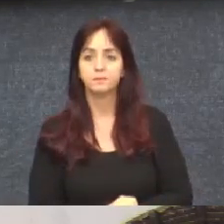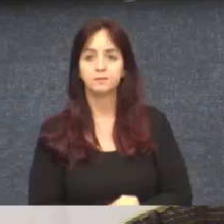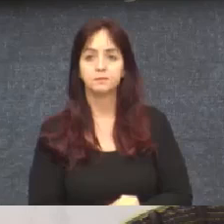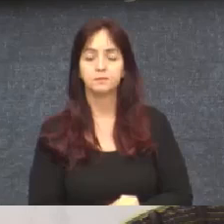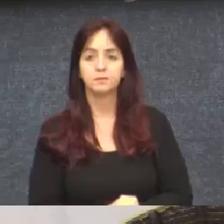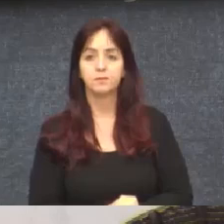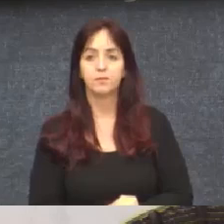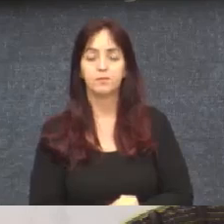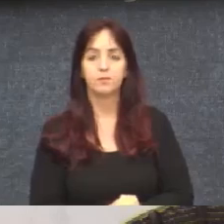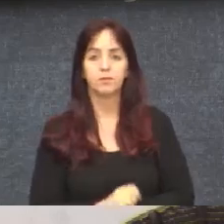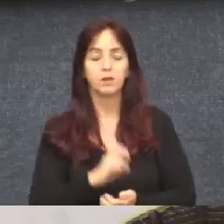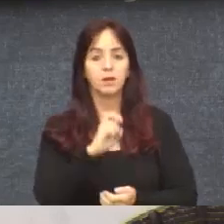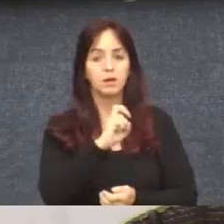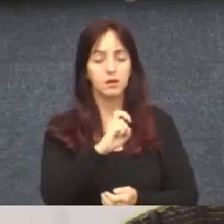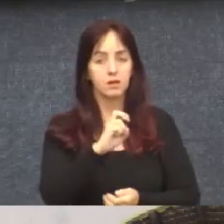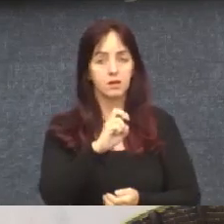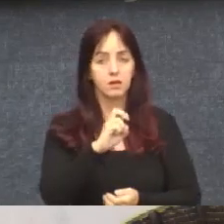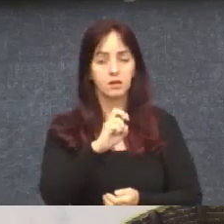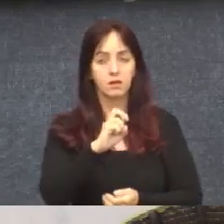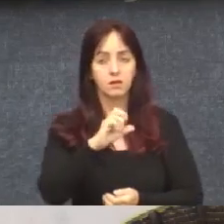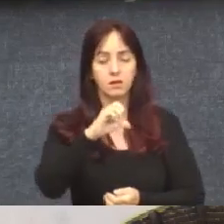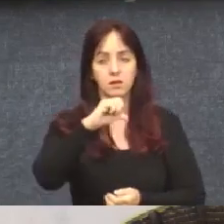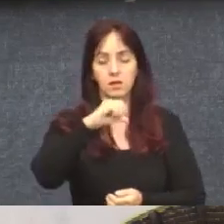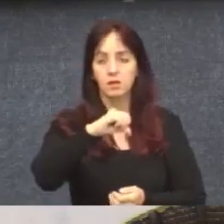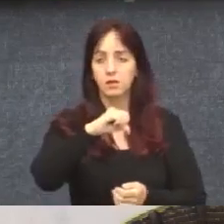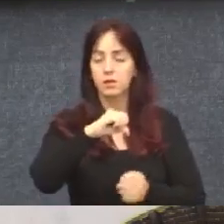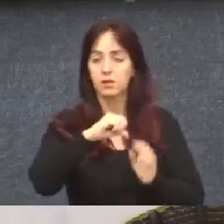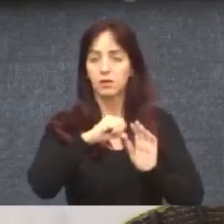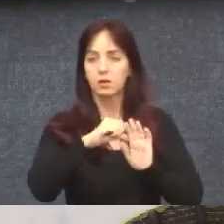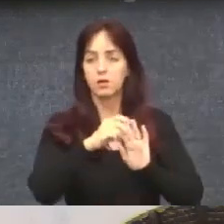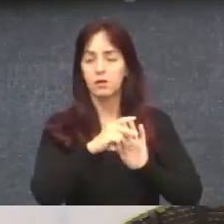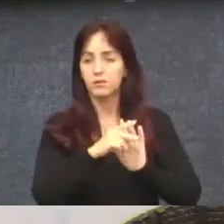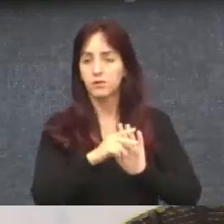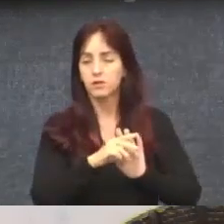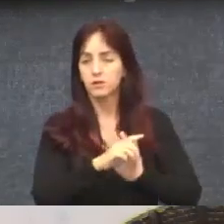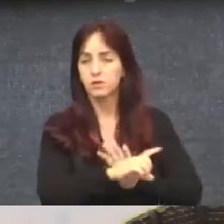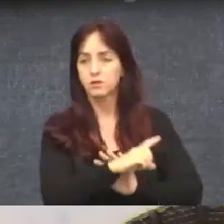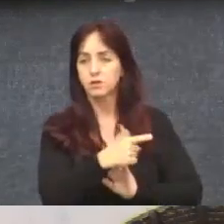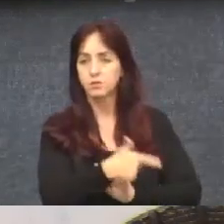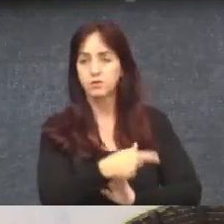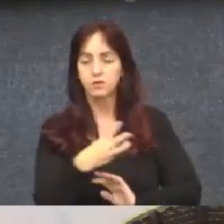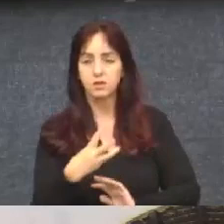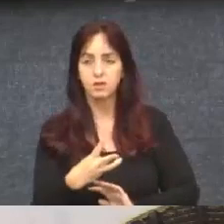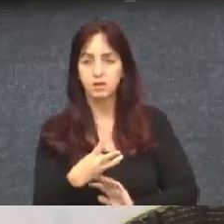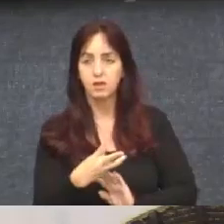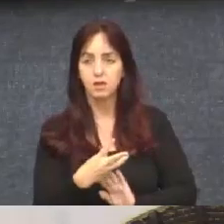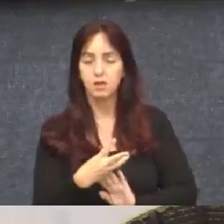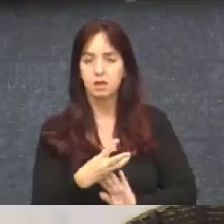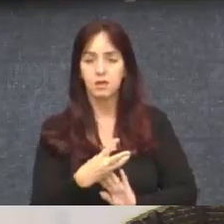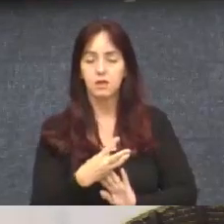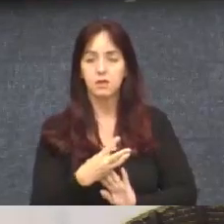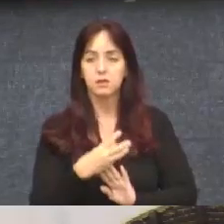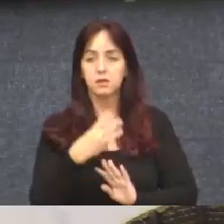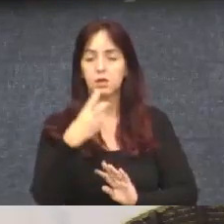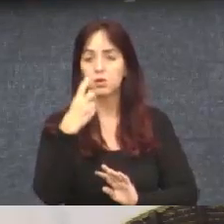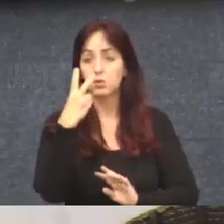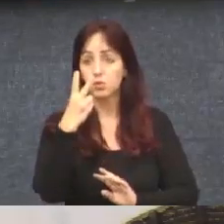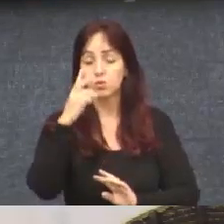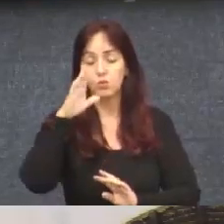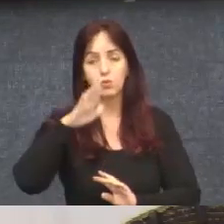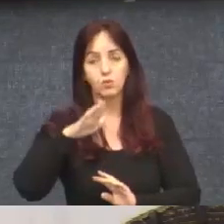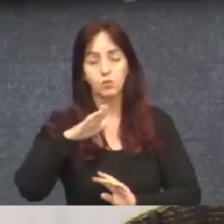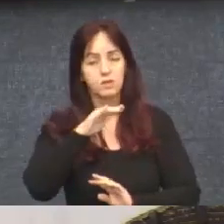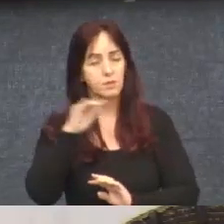Quinto à gésima, numa reunião ordinária, data 13 de setembro de 2023, horário às 14 horas e